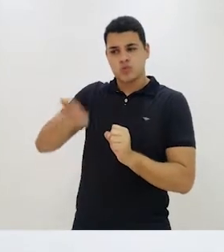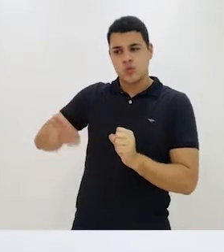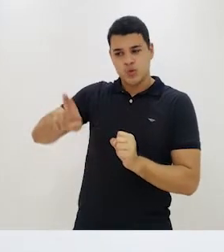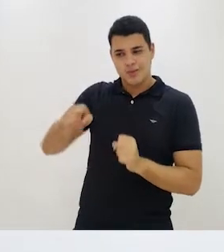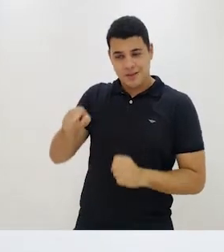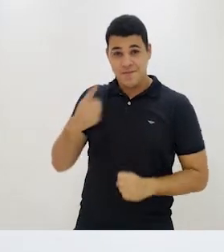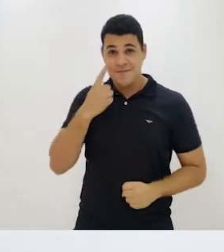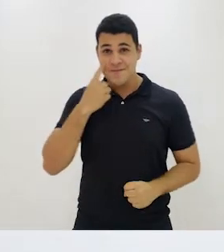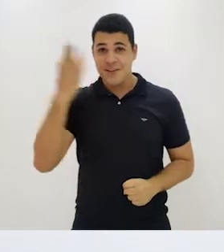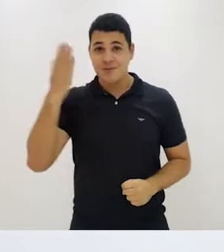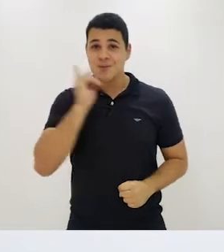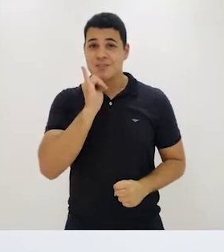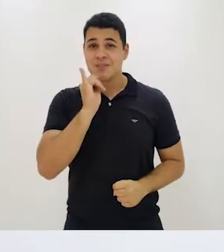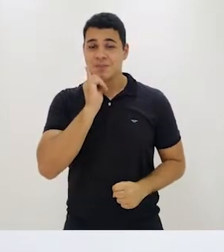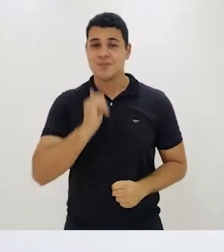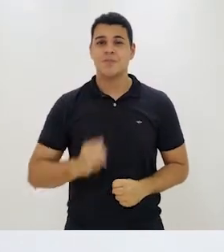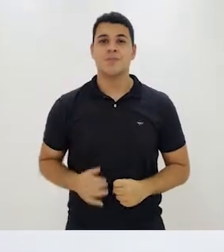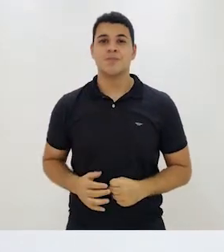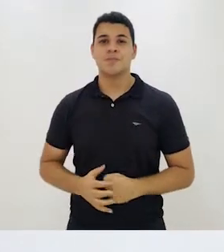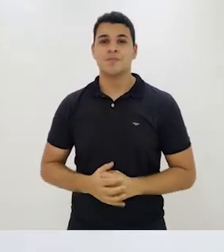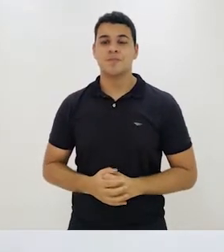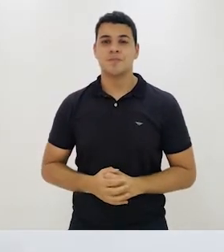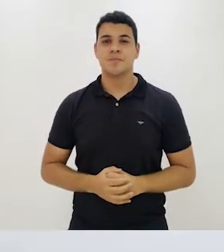do acorde. Então, ela é ressaltada aqui.